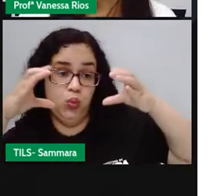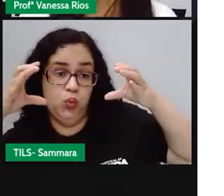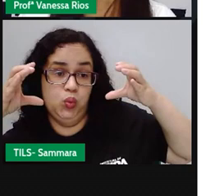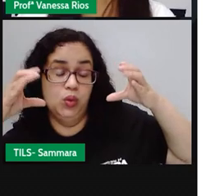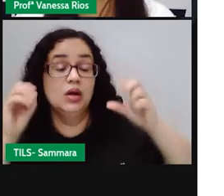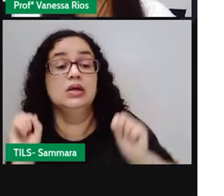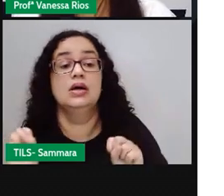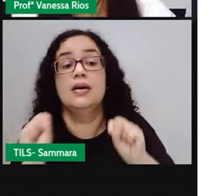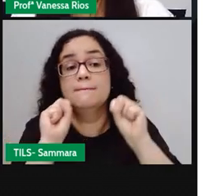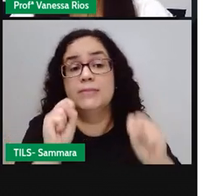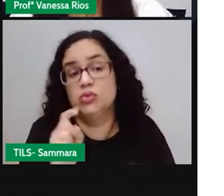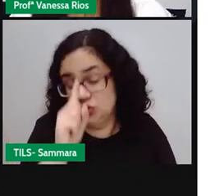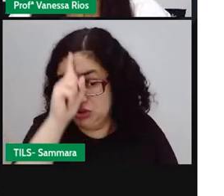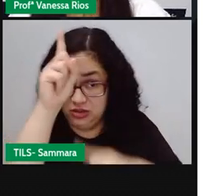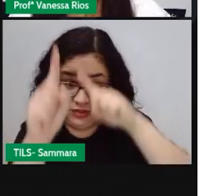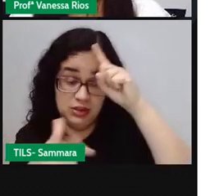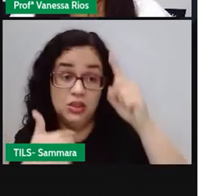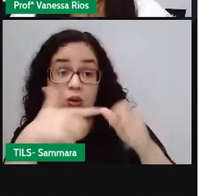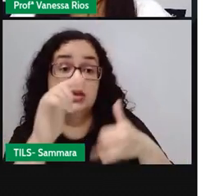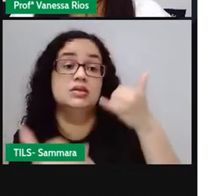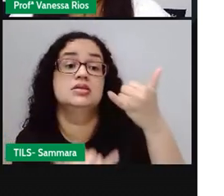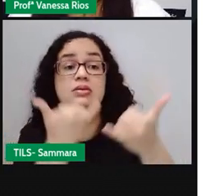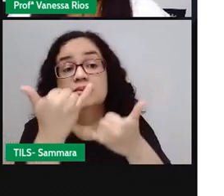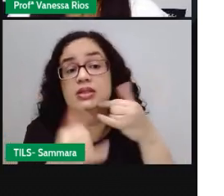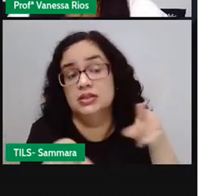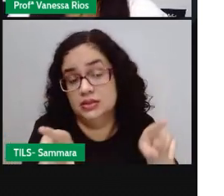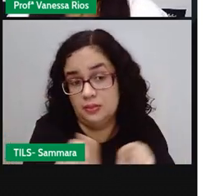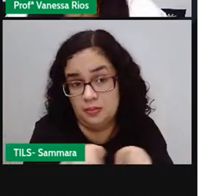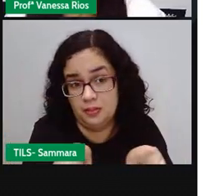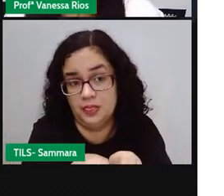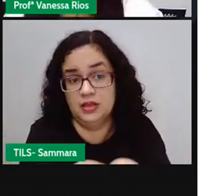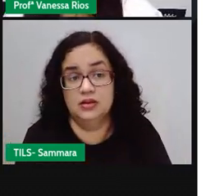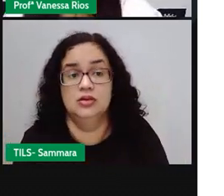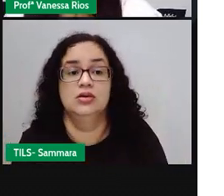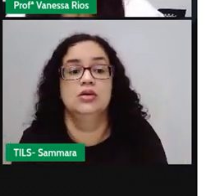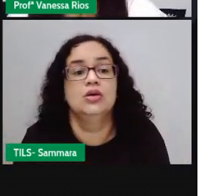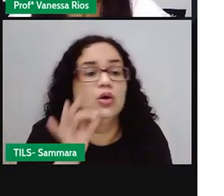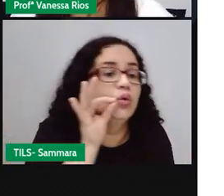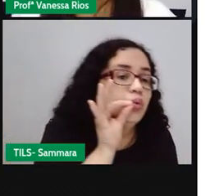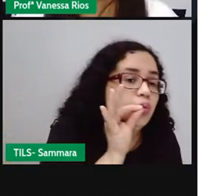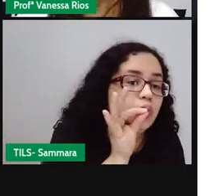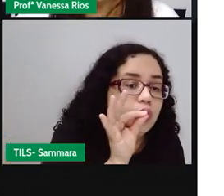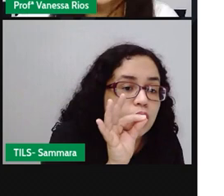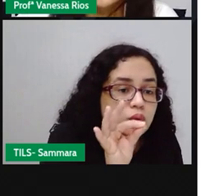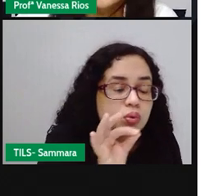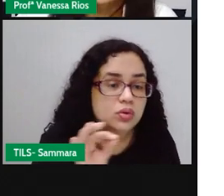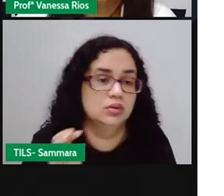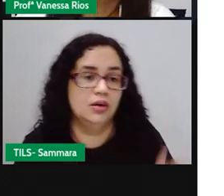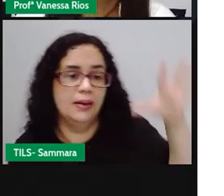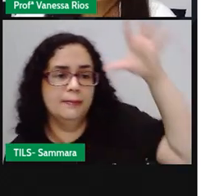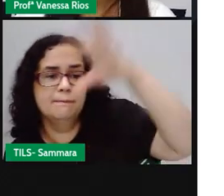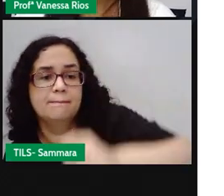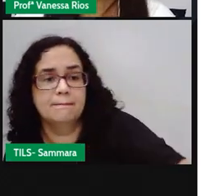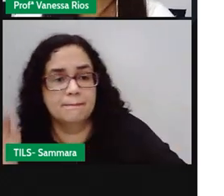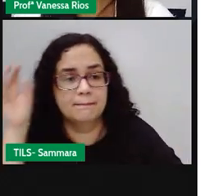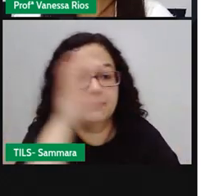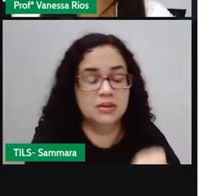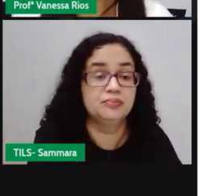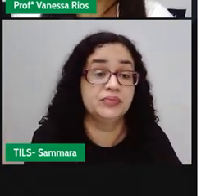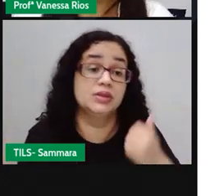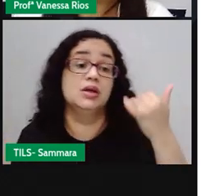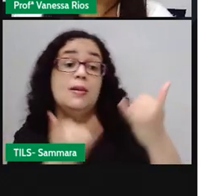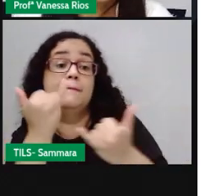a gente pode inventar outras brincadeiras também, né? Um sopra, outro tem a função de estourar. Então, é uma